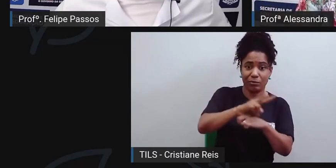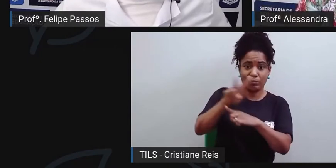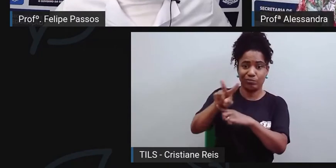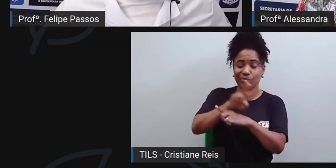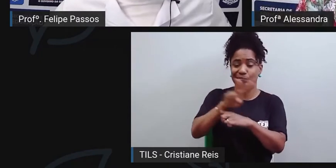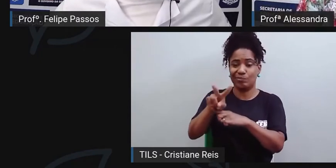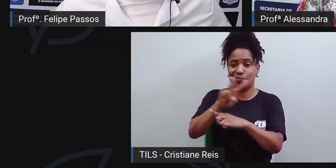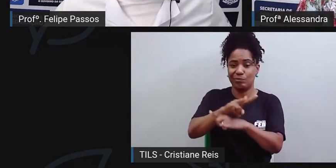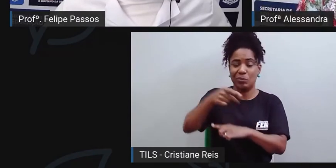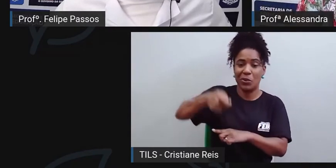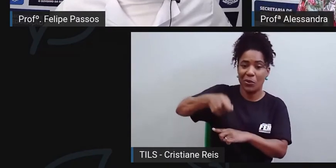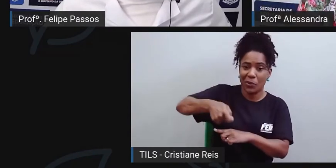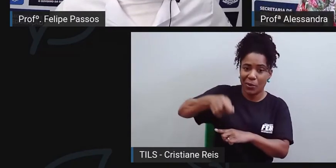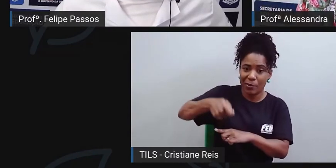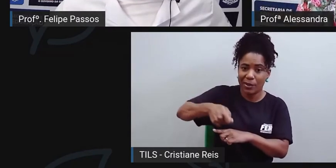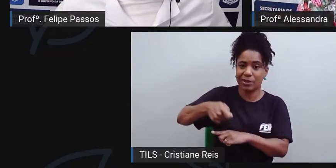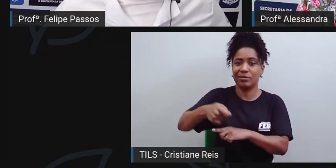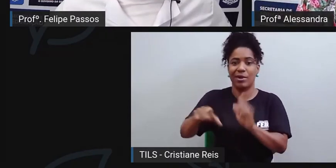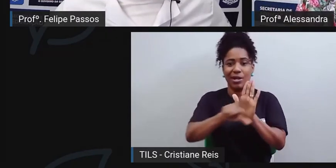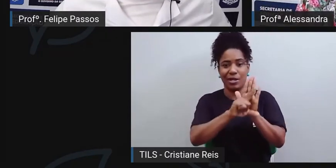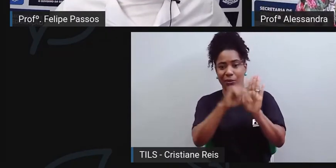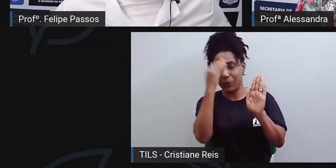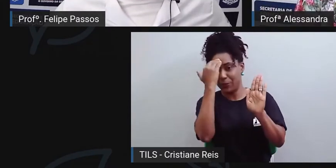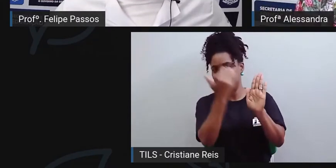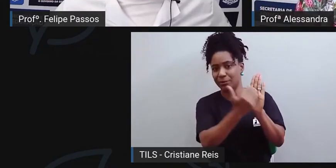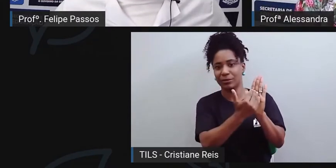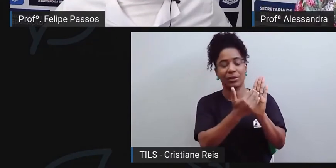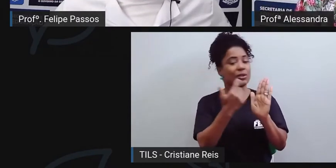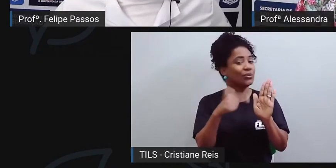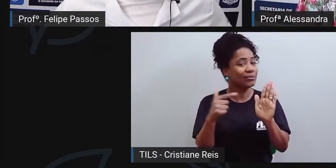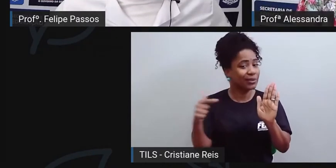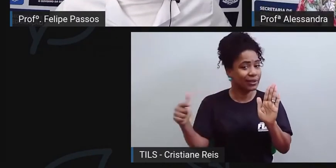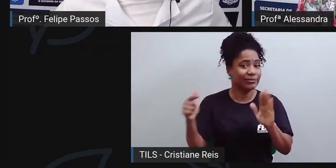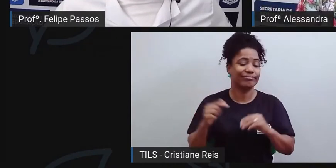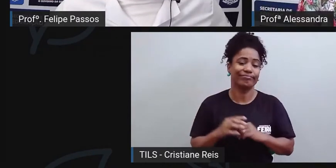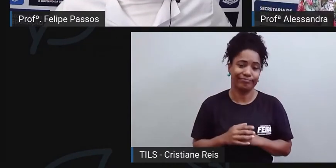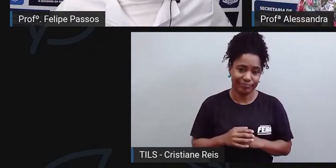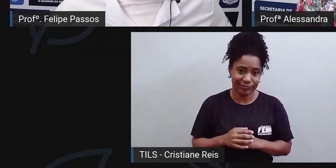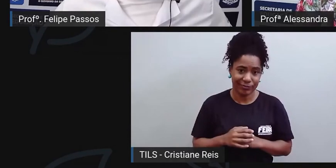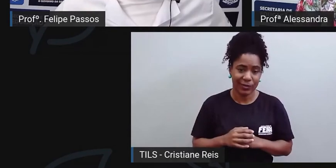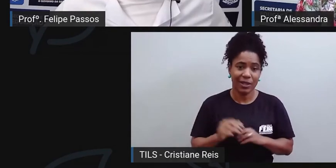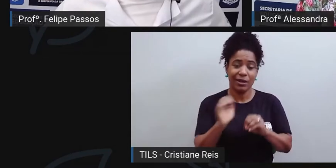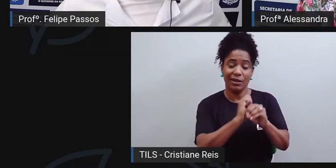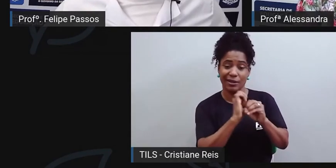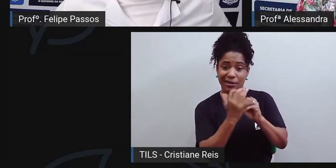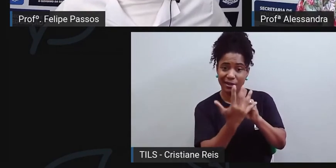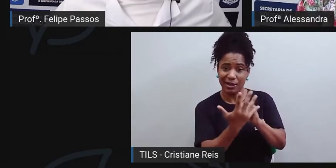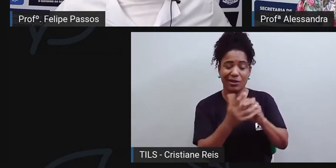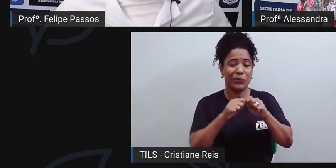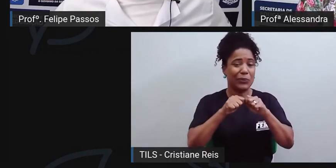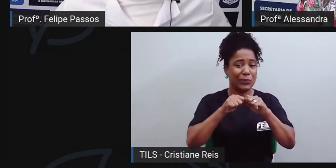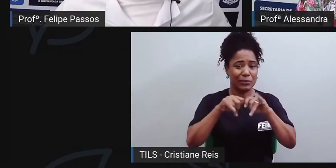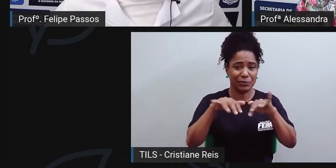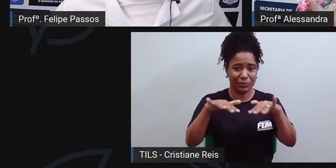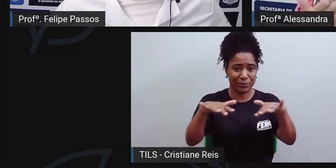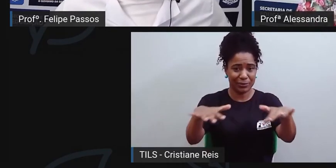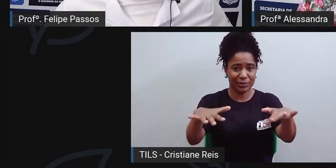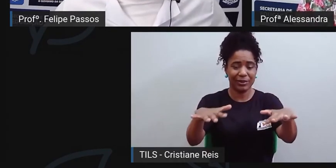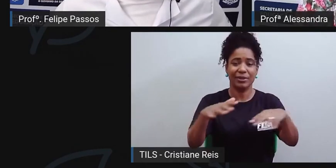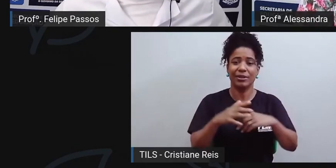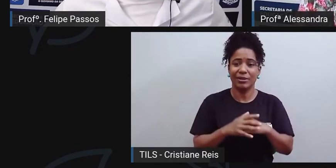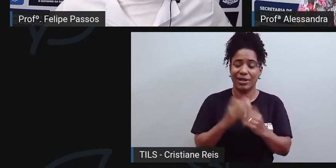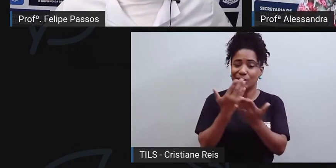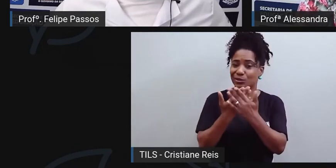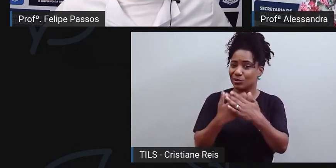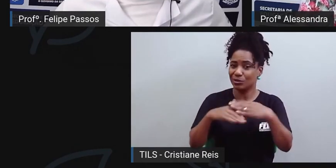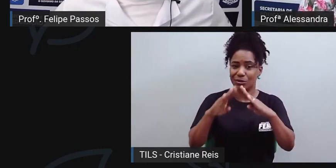que está ali cobrando e vendo aquilo ali, né? A pandemia, infelizmente, agravou muito. Então, muita gente, as escolas,